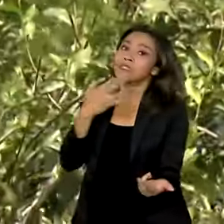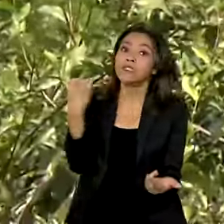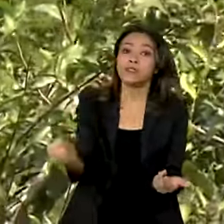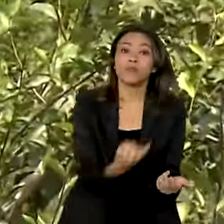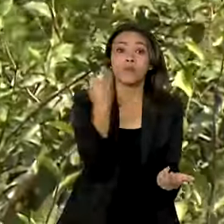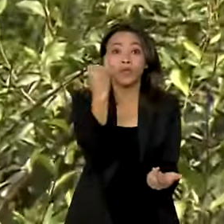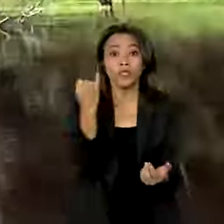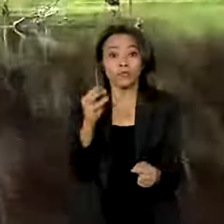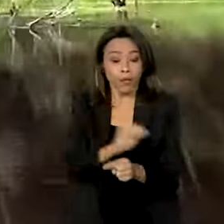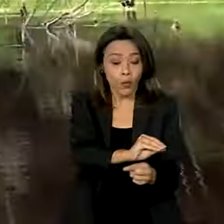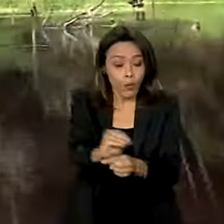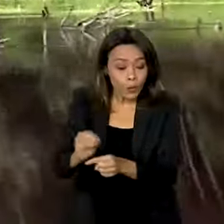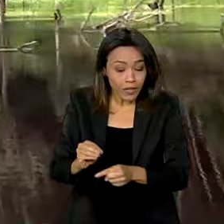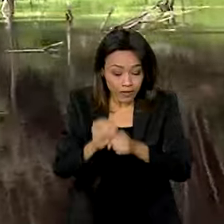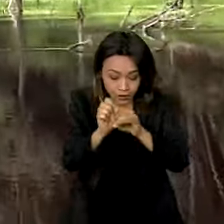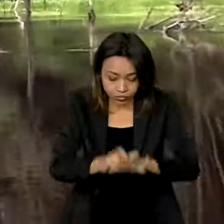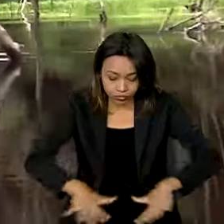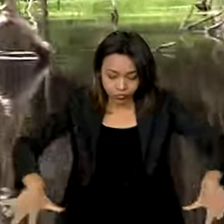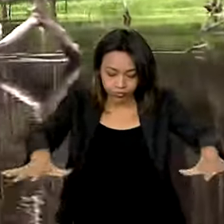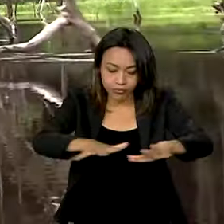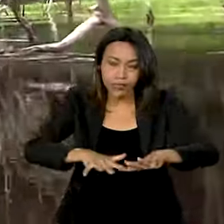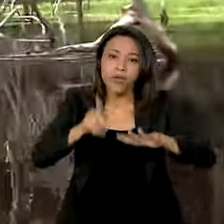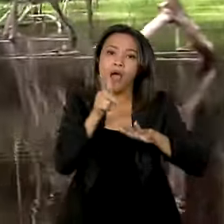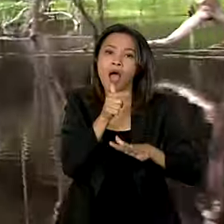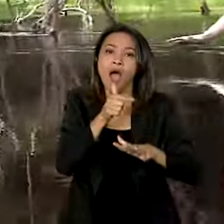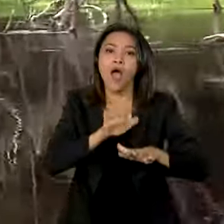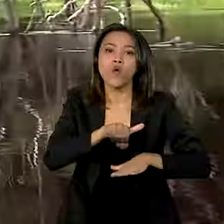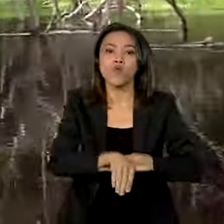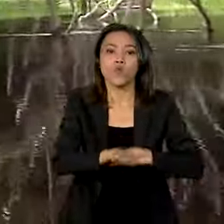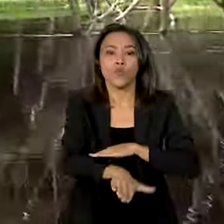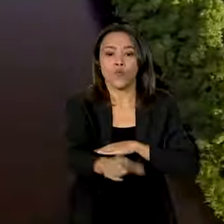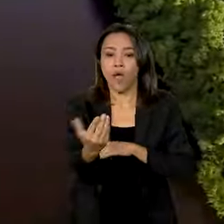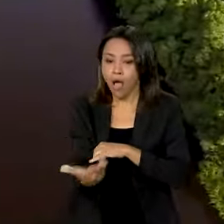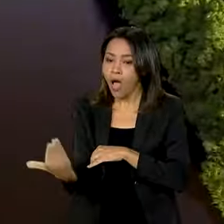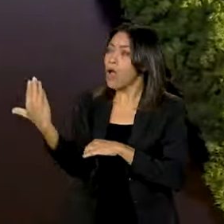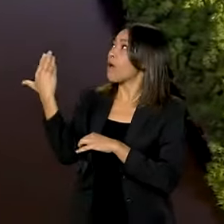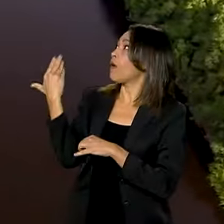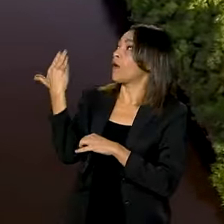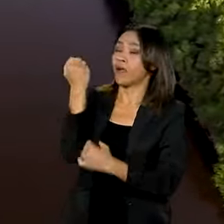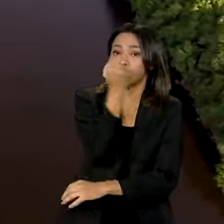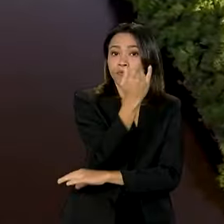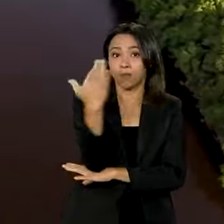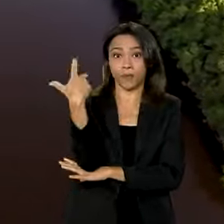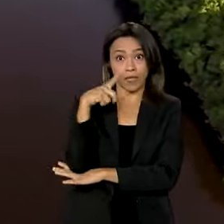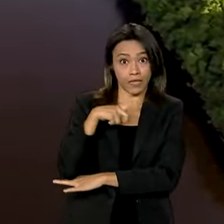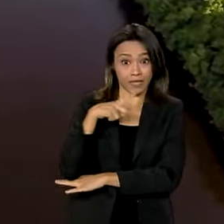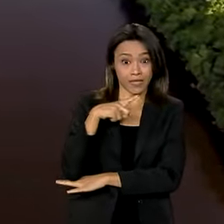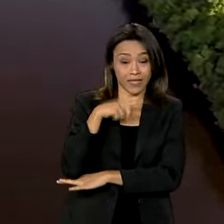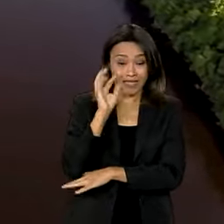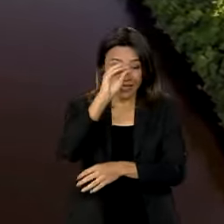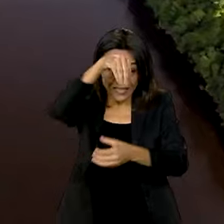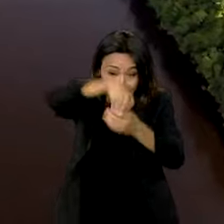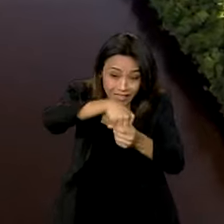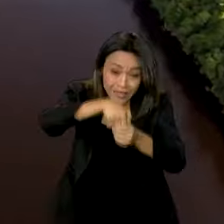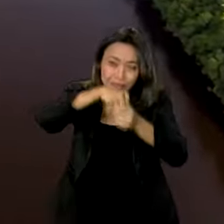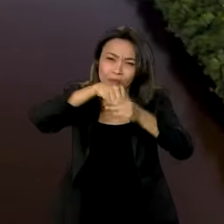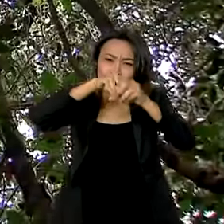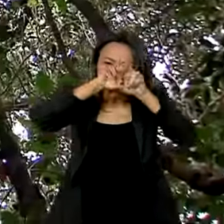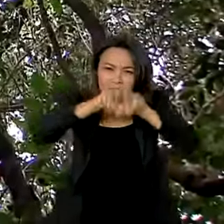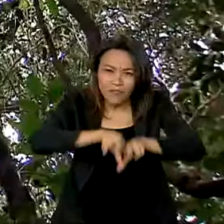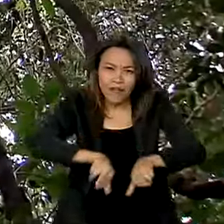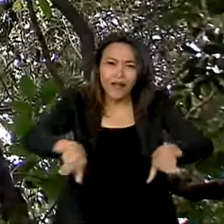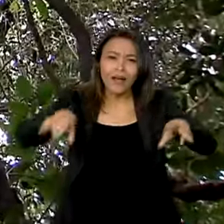conservação do solo e da água. Assim, são as florestas, que também armazenam grandes quantidades de